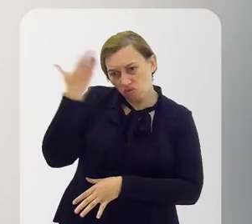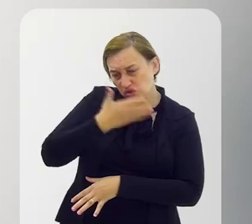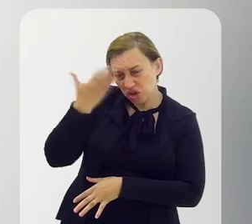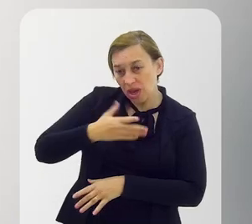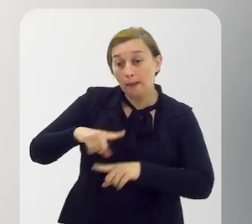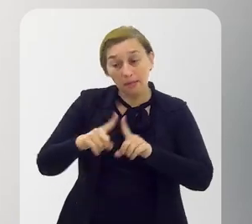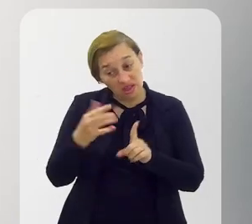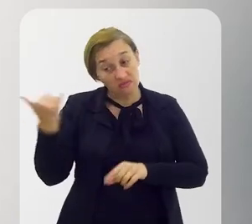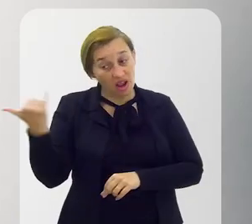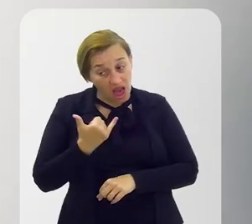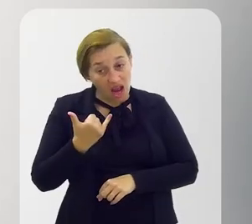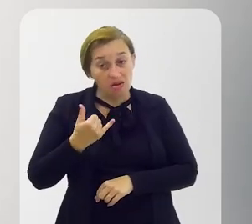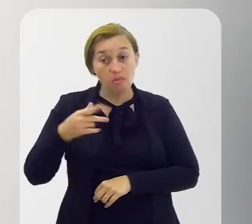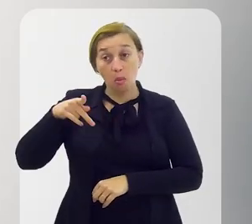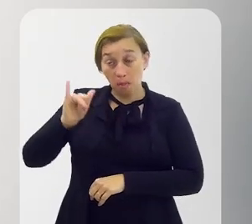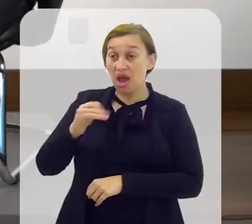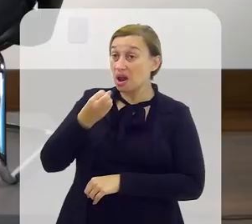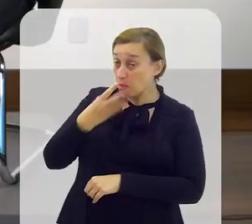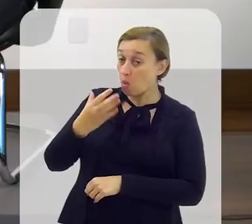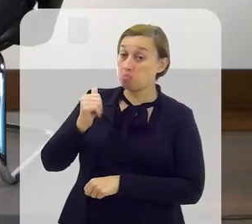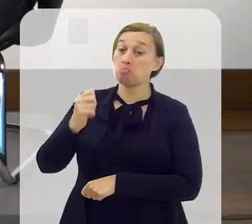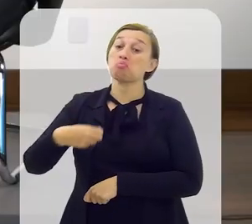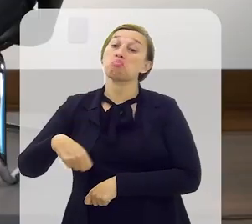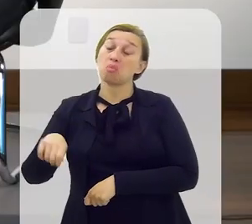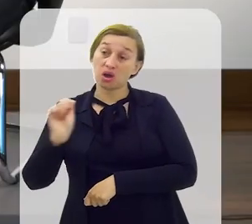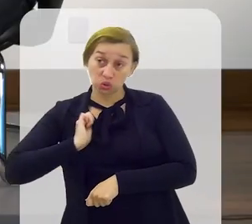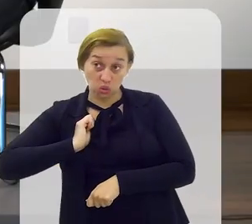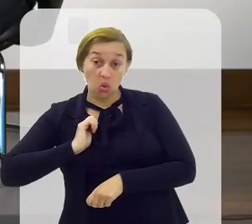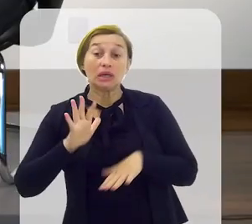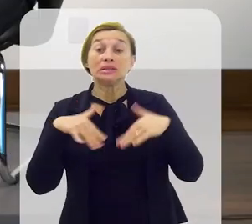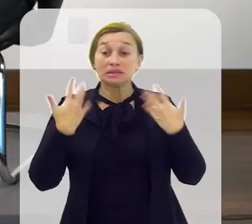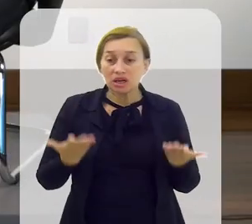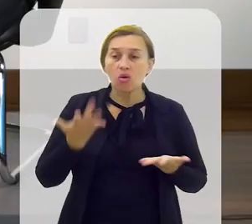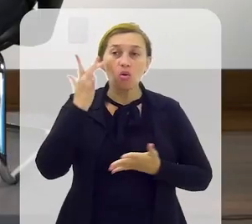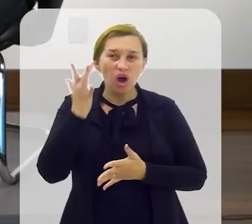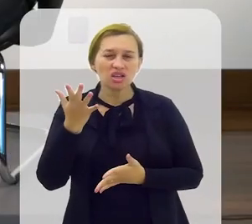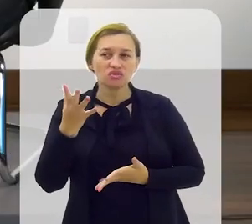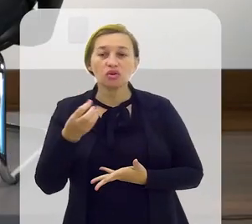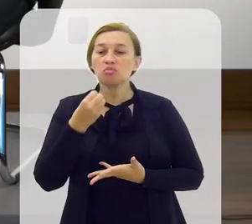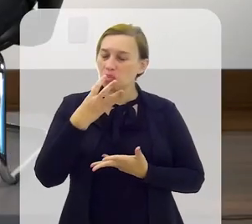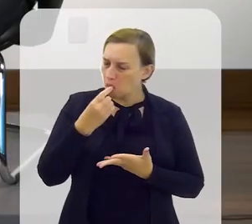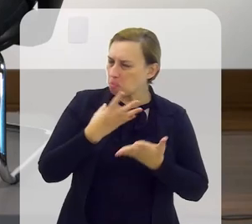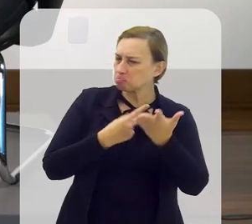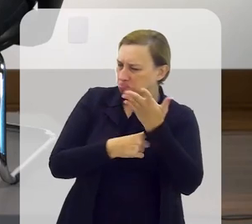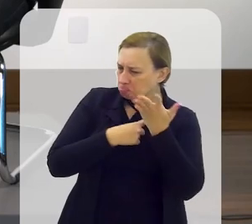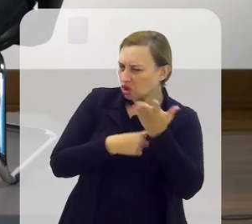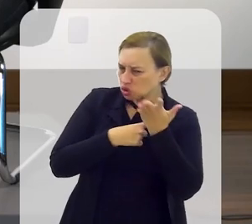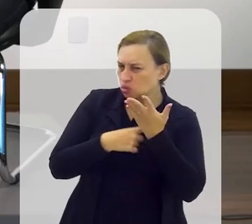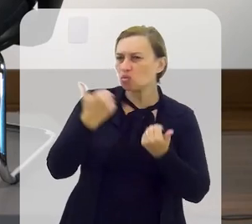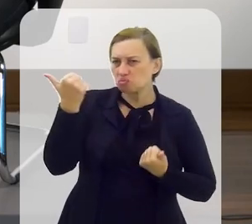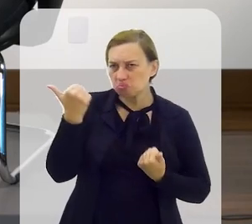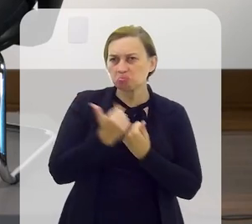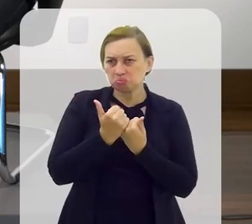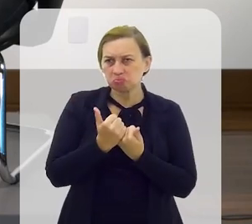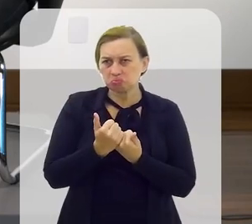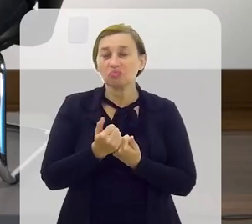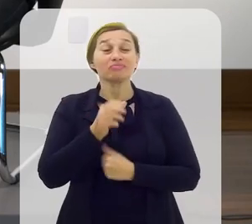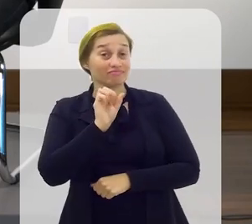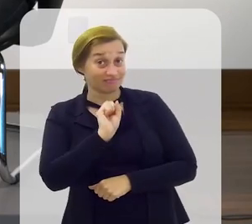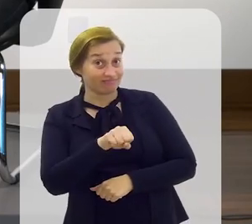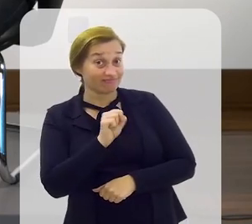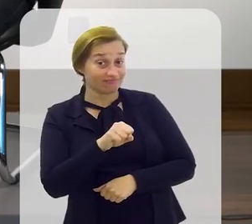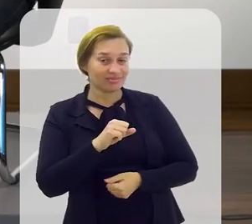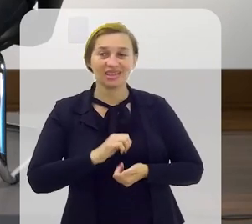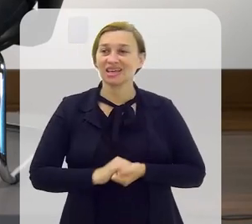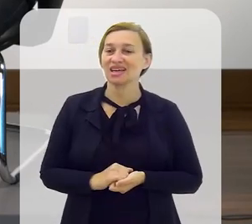cheguei a ver Ah E Então acho que isso também Favoreceu Entendeu? Não tive nenhuma Muito,